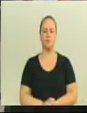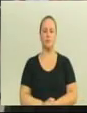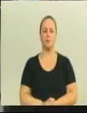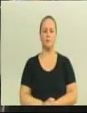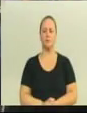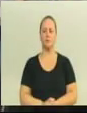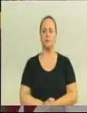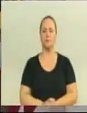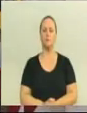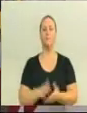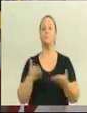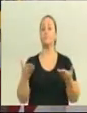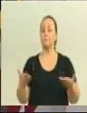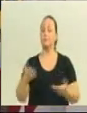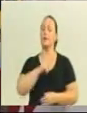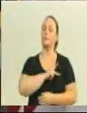Senhor presidente,